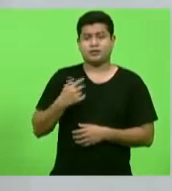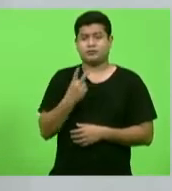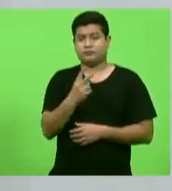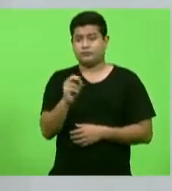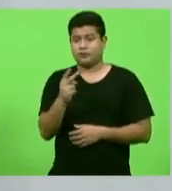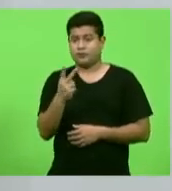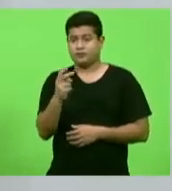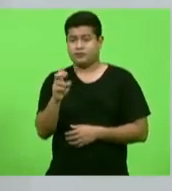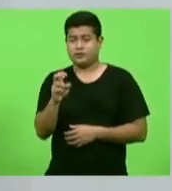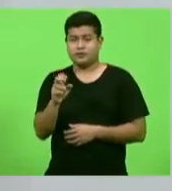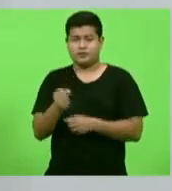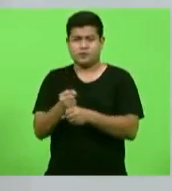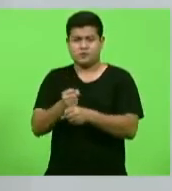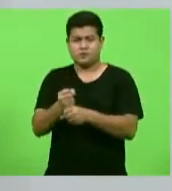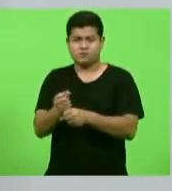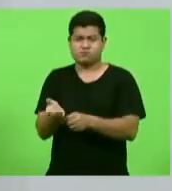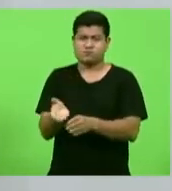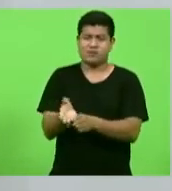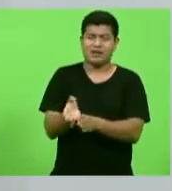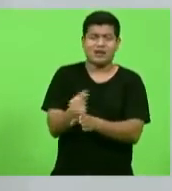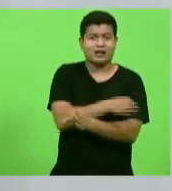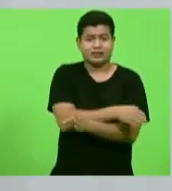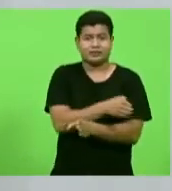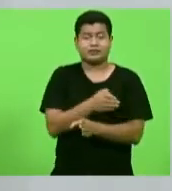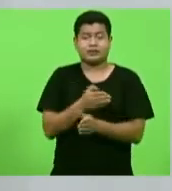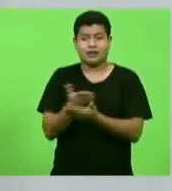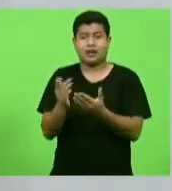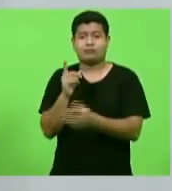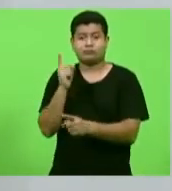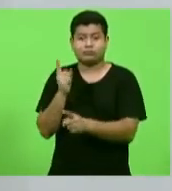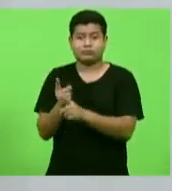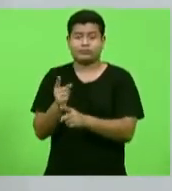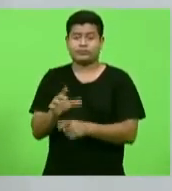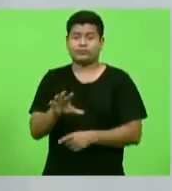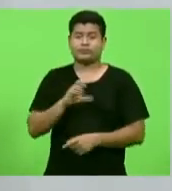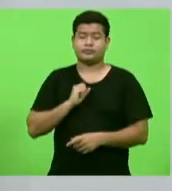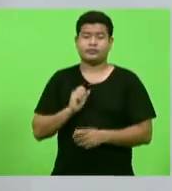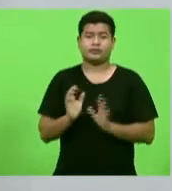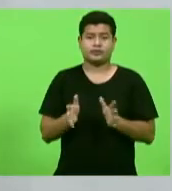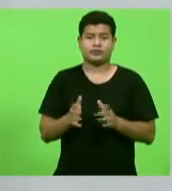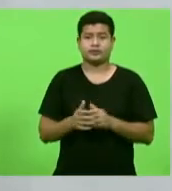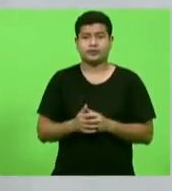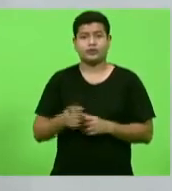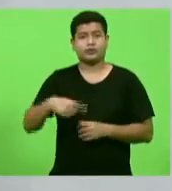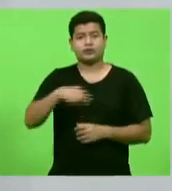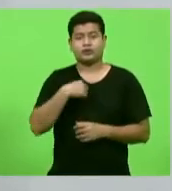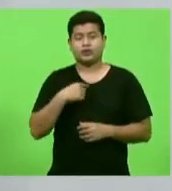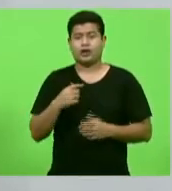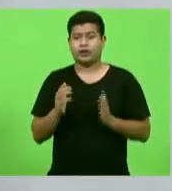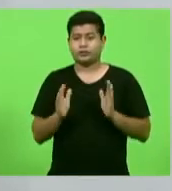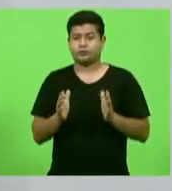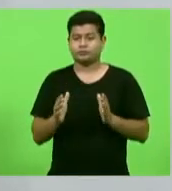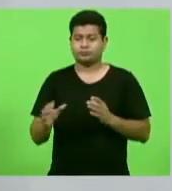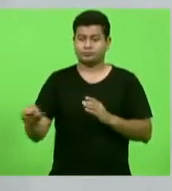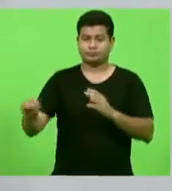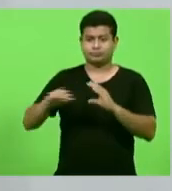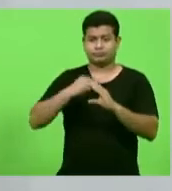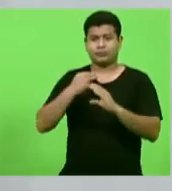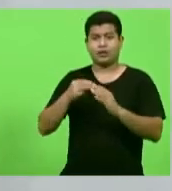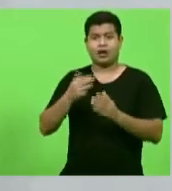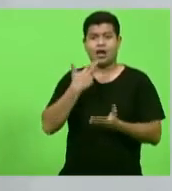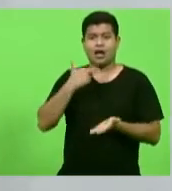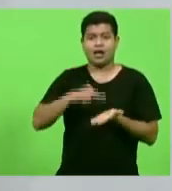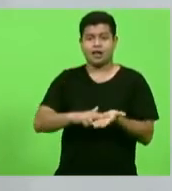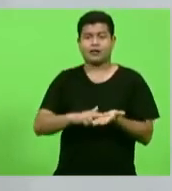população sem síndrome de Down. Nós recebemos da Federação Catarinense de Síndrome de Down uma